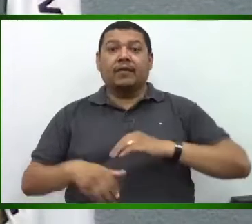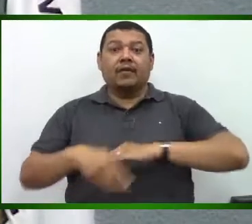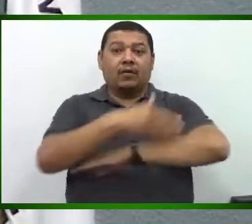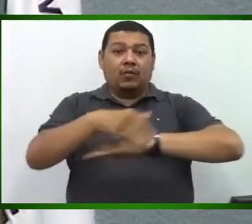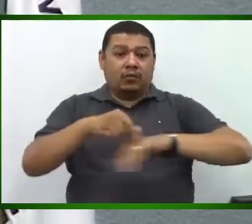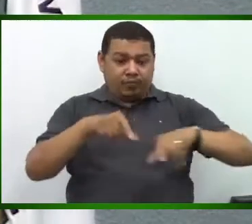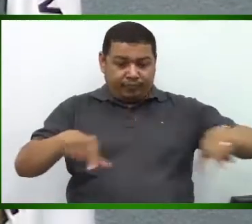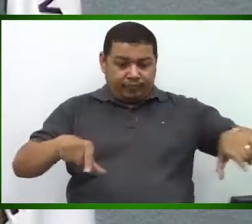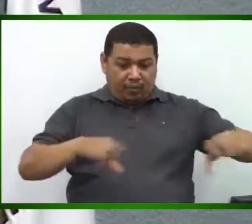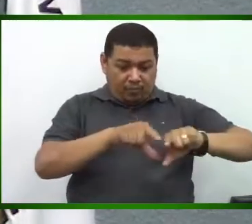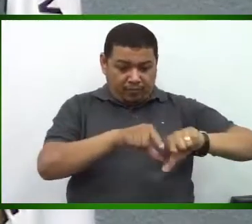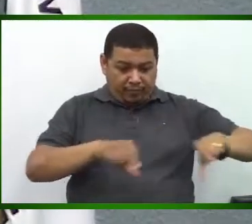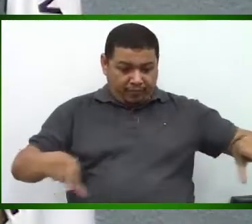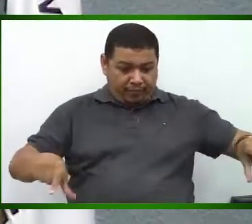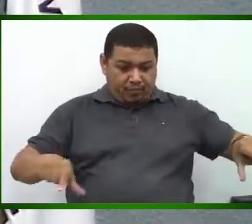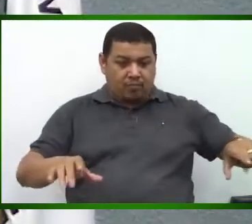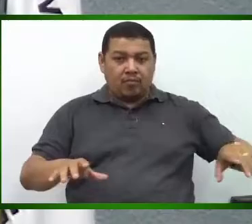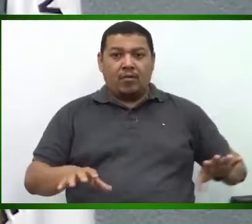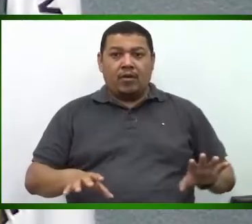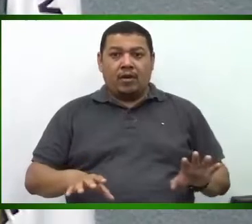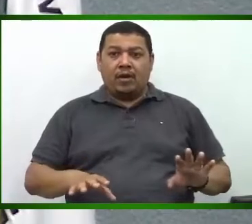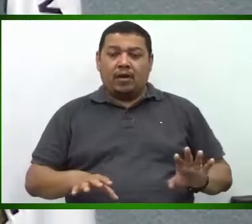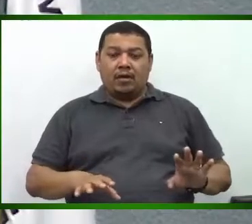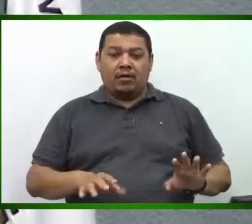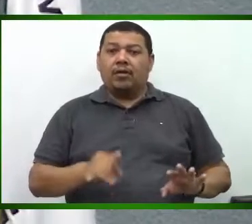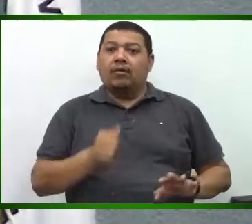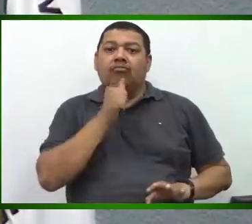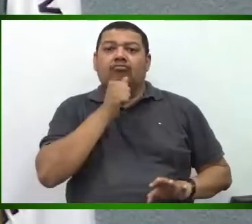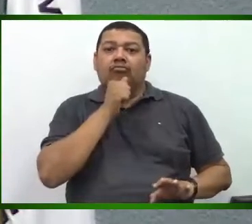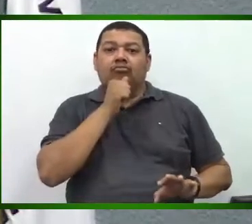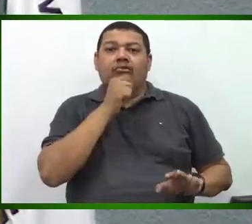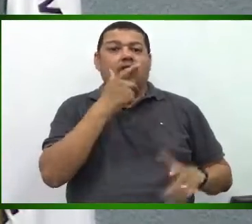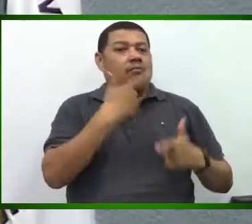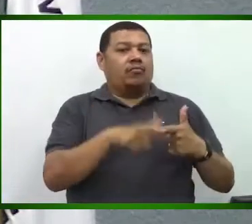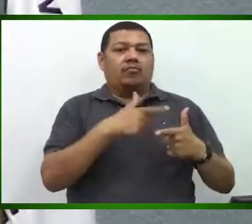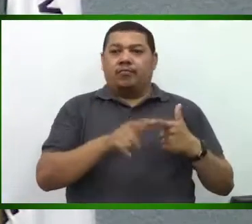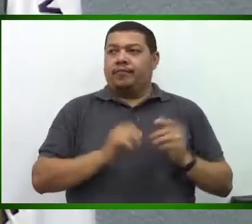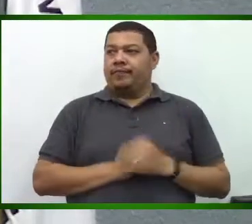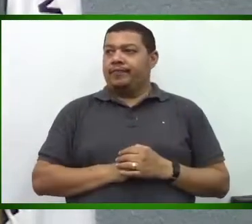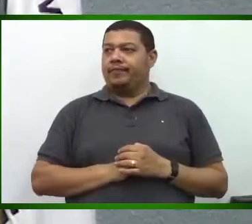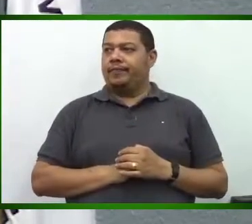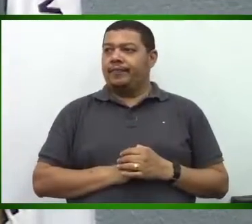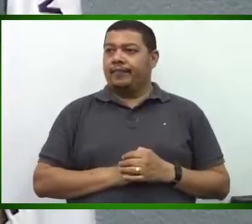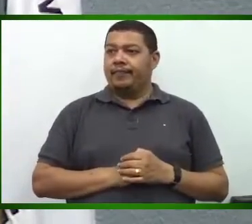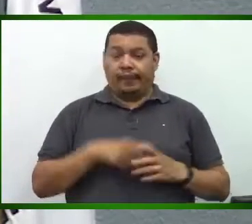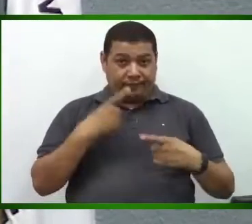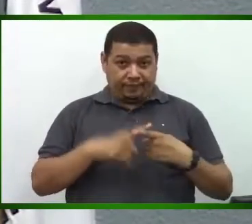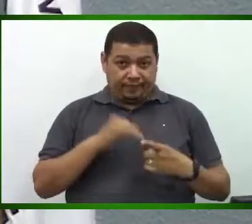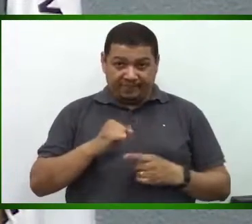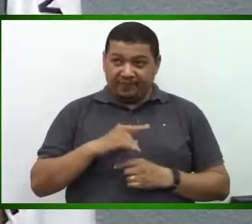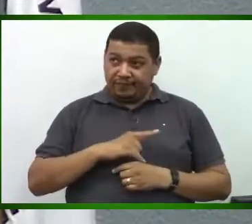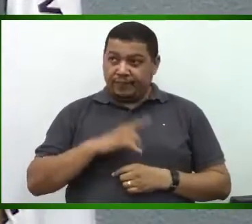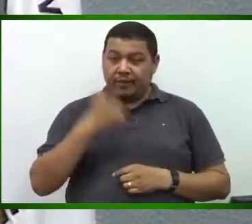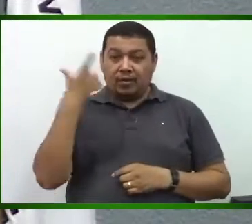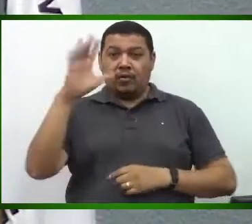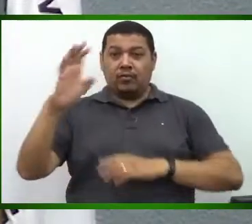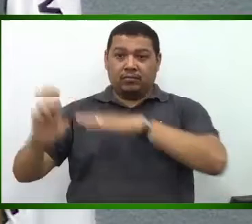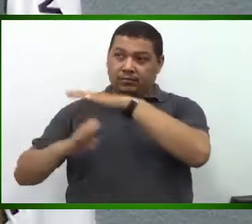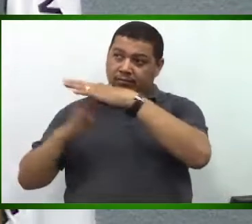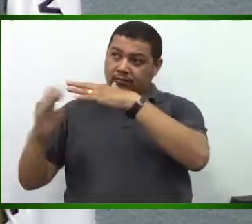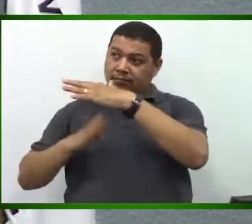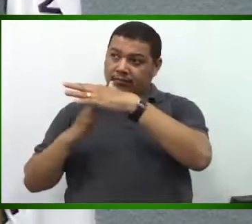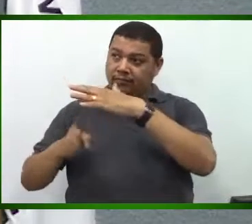não há nada de legal, de imoral, porque assim como outras empresas